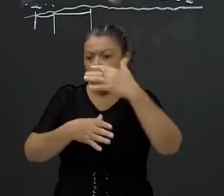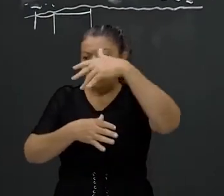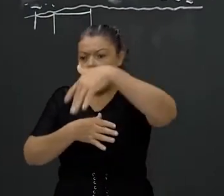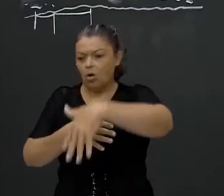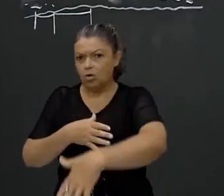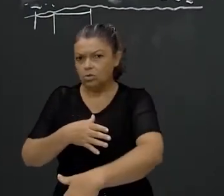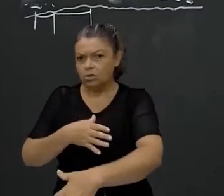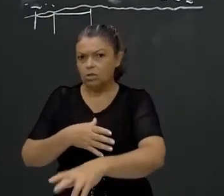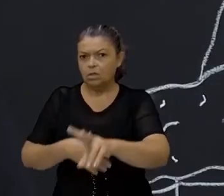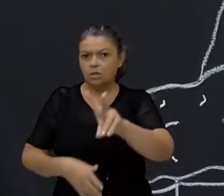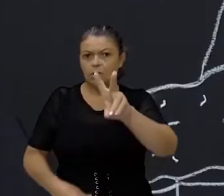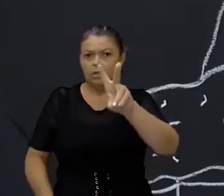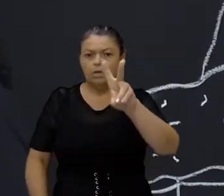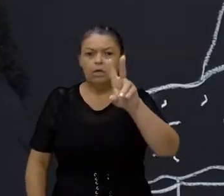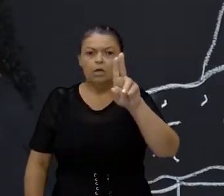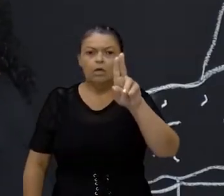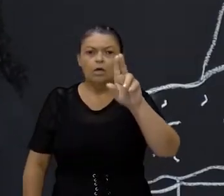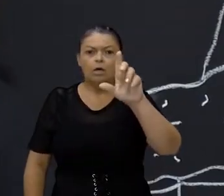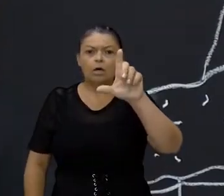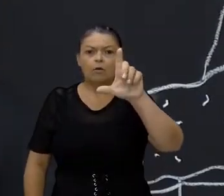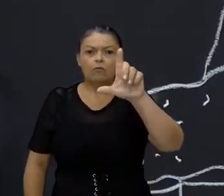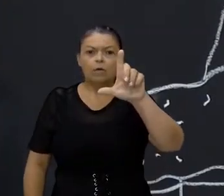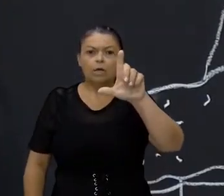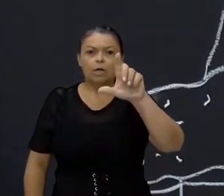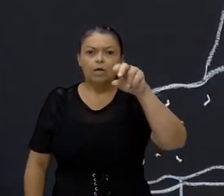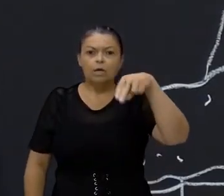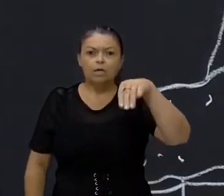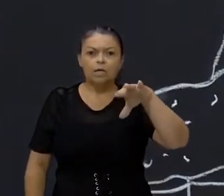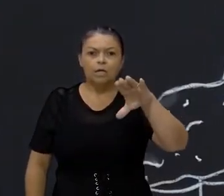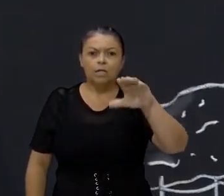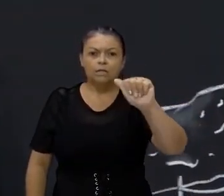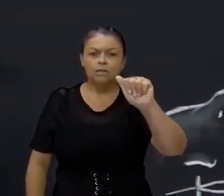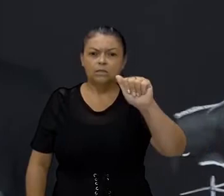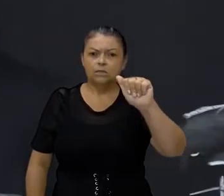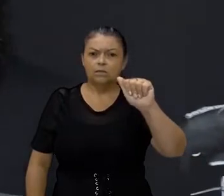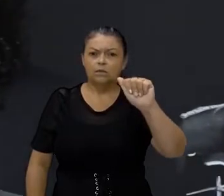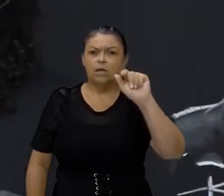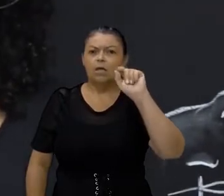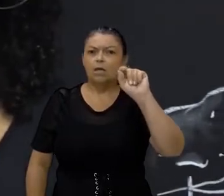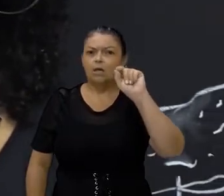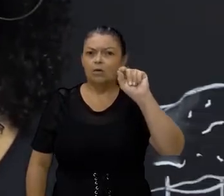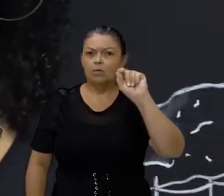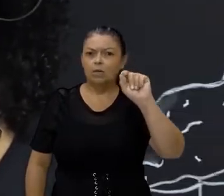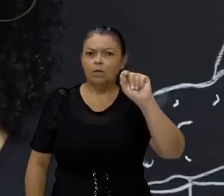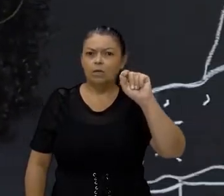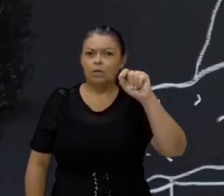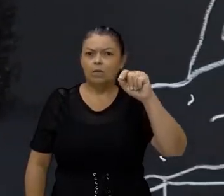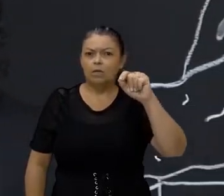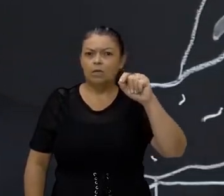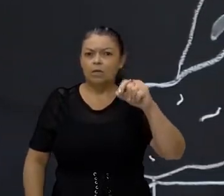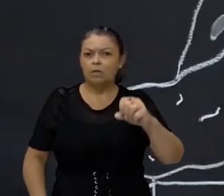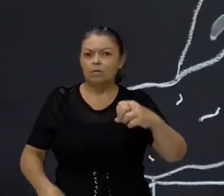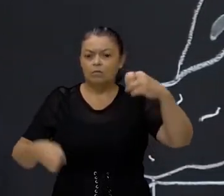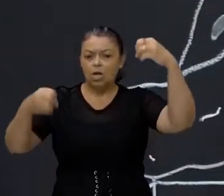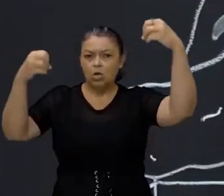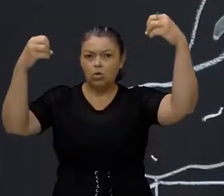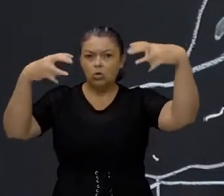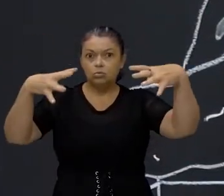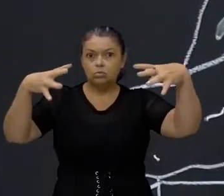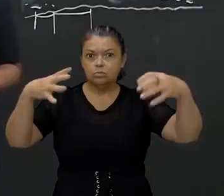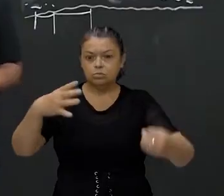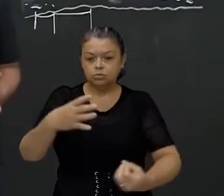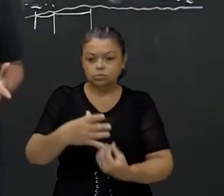rochas plutônicas. A rocha vulcânica, ela é sendo denominada porque ela é uma rocha de resfriamento